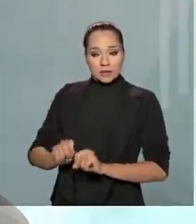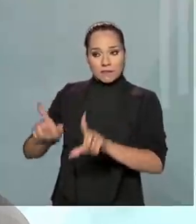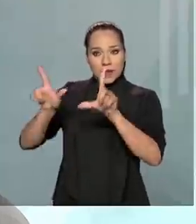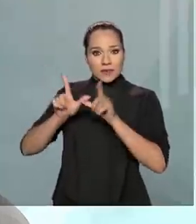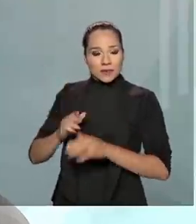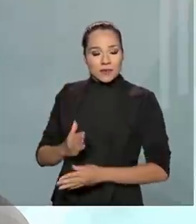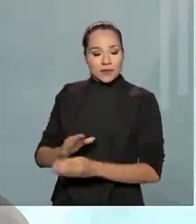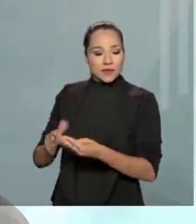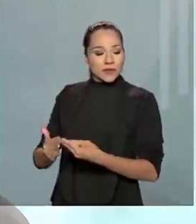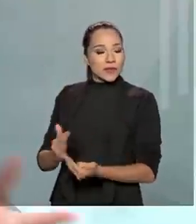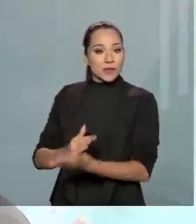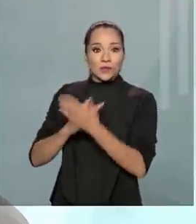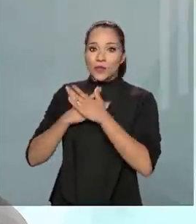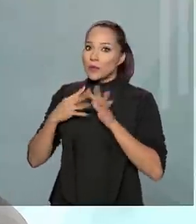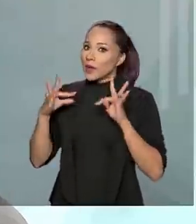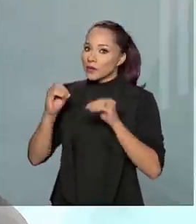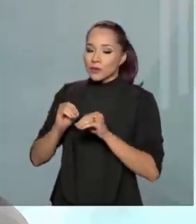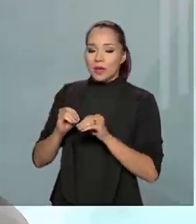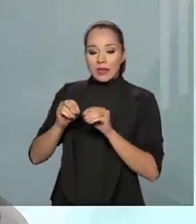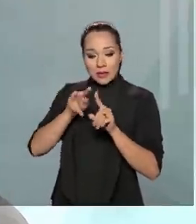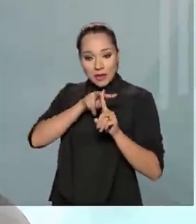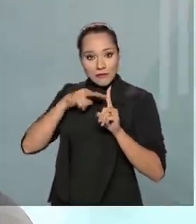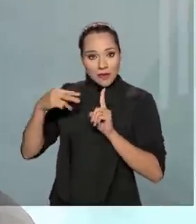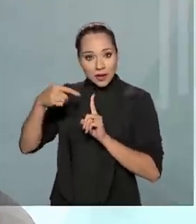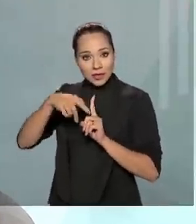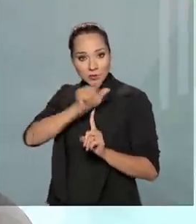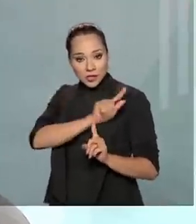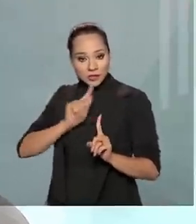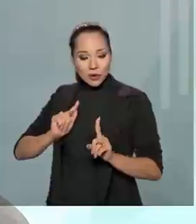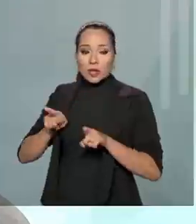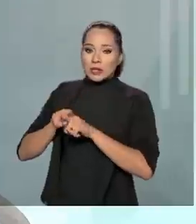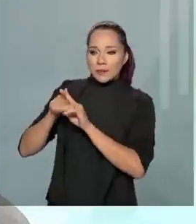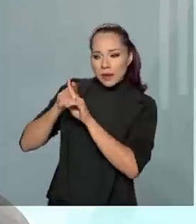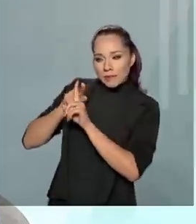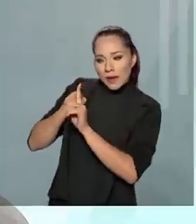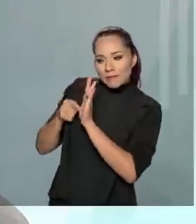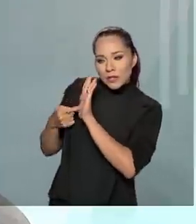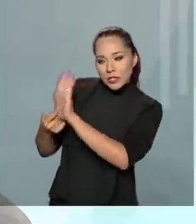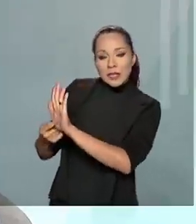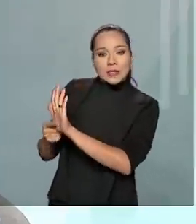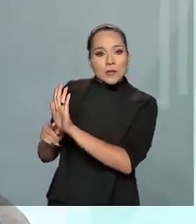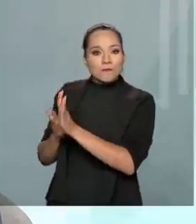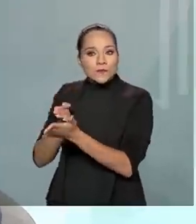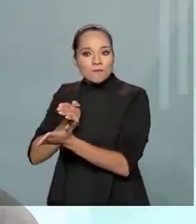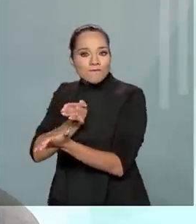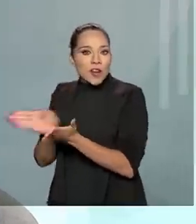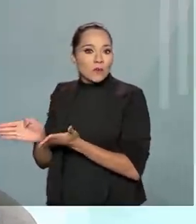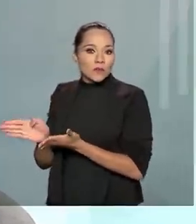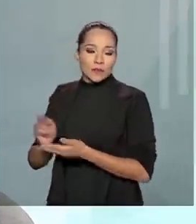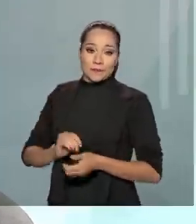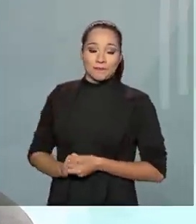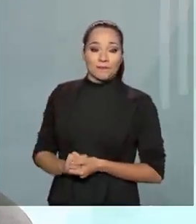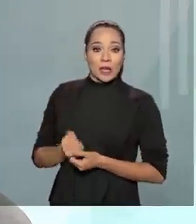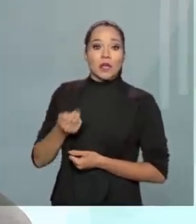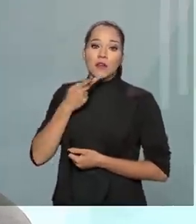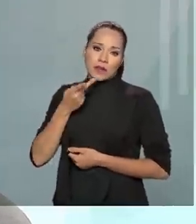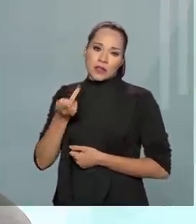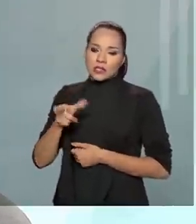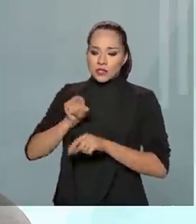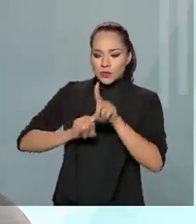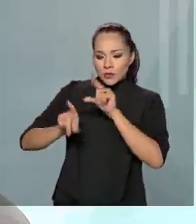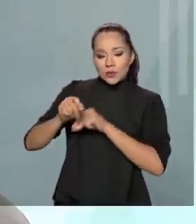nos ajudando para tudo, tanto como referência para os gestores, como indicação de fraude. Por quê? Como eu havia dito, nós selecionamos os